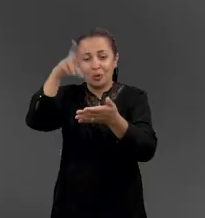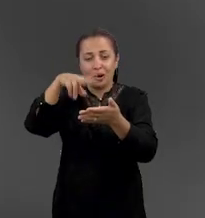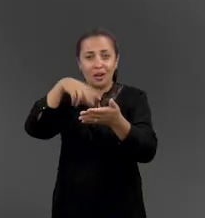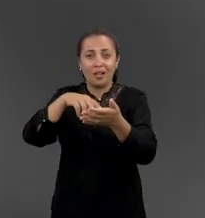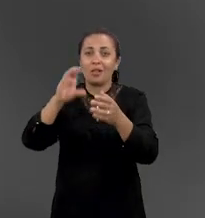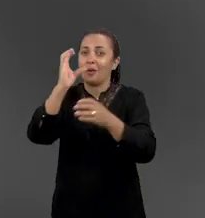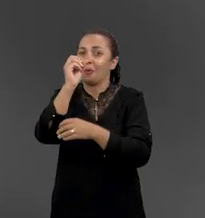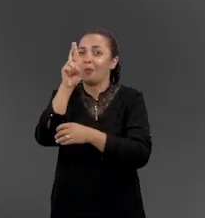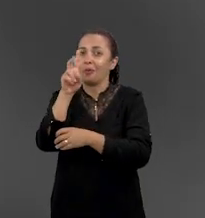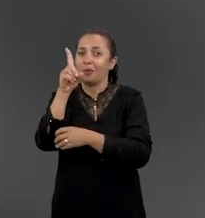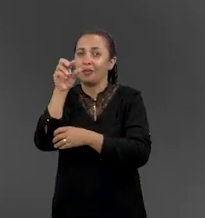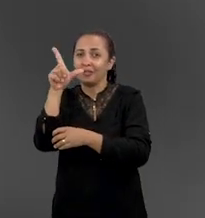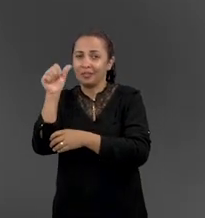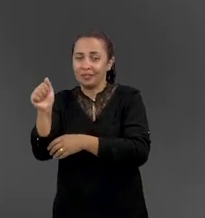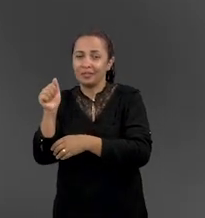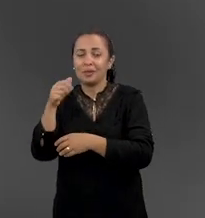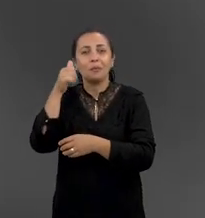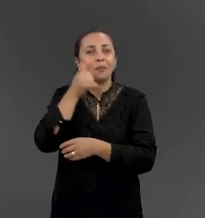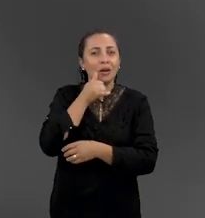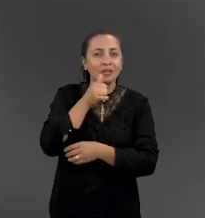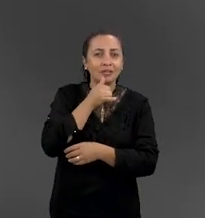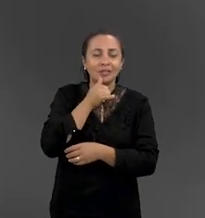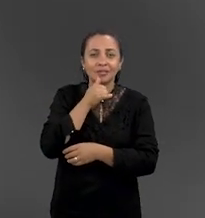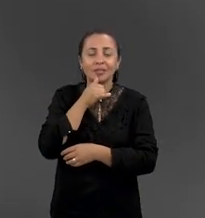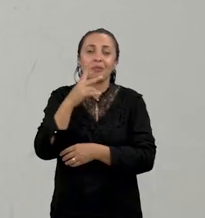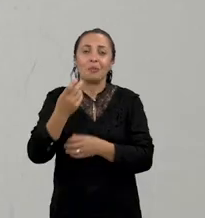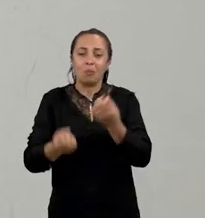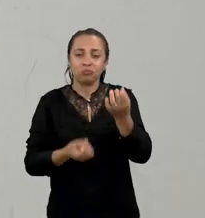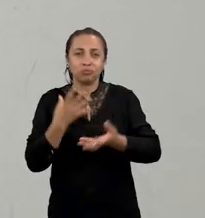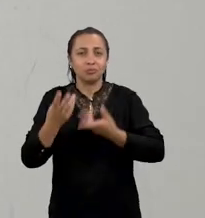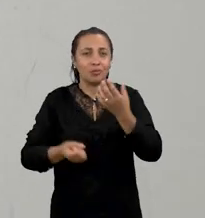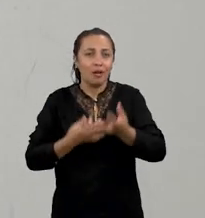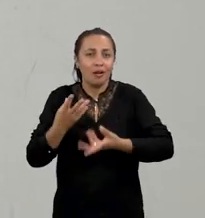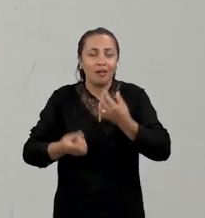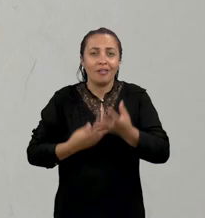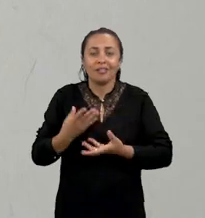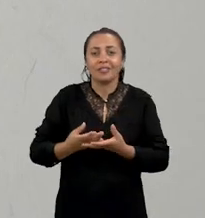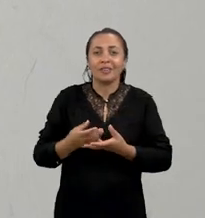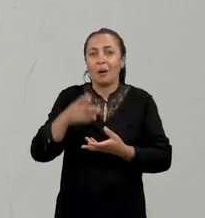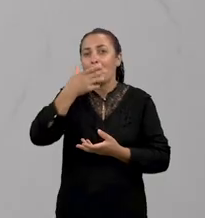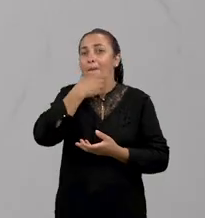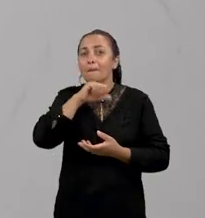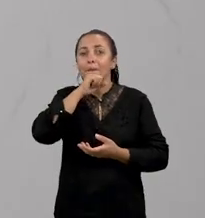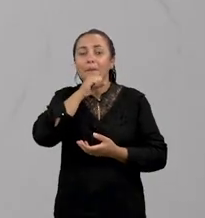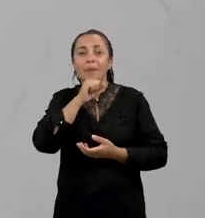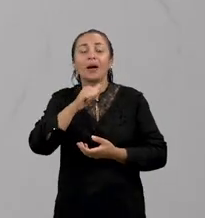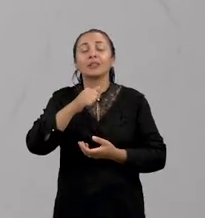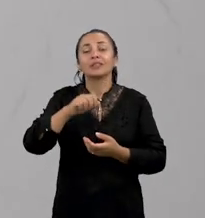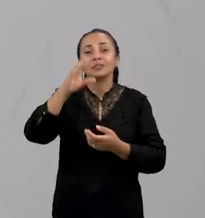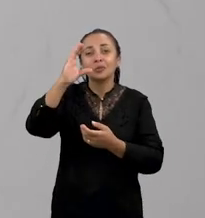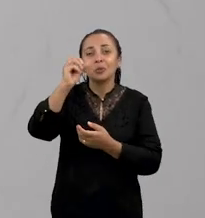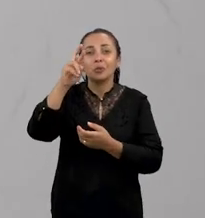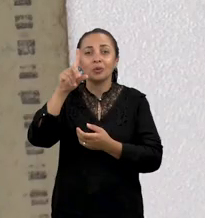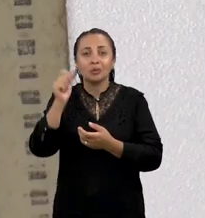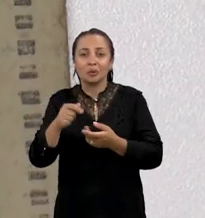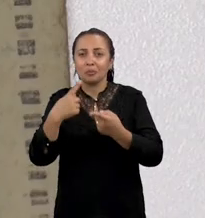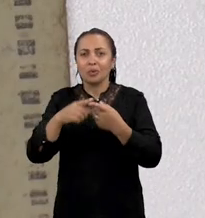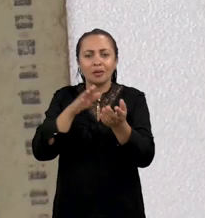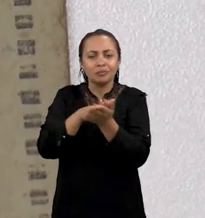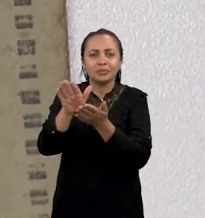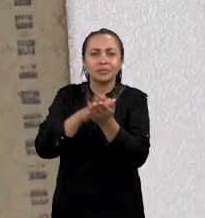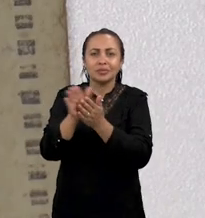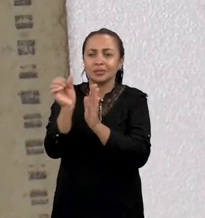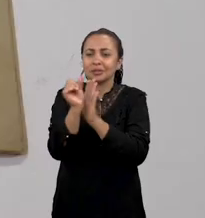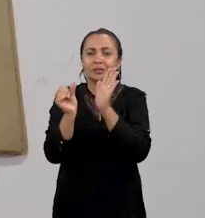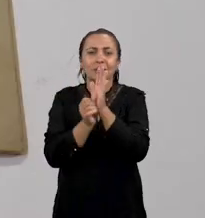O paraibano Leandro Gomes de Barros, por exemplo, é considerado o pai do cordel por ter iniciado a publicação